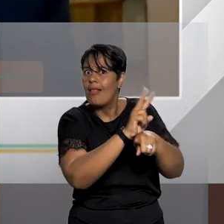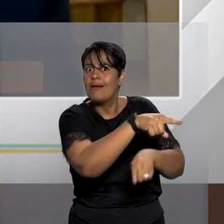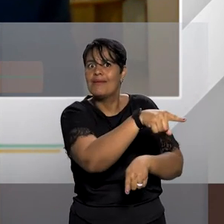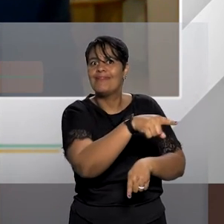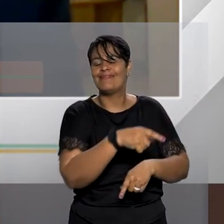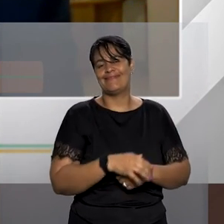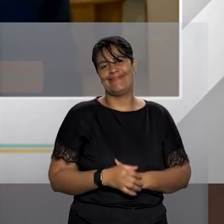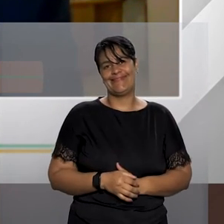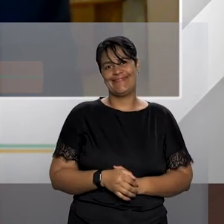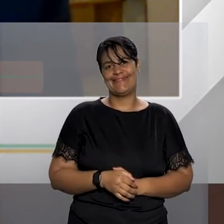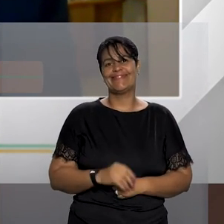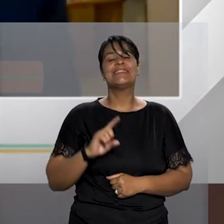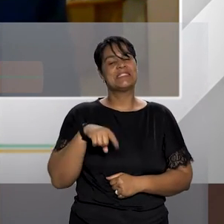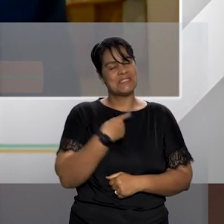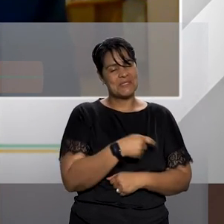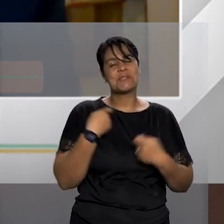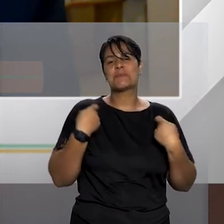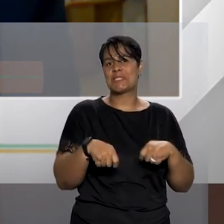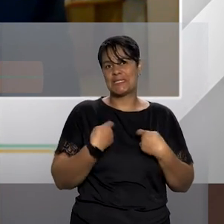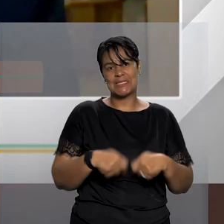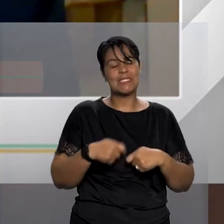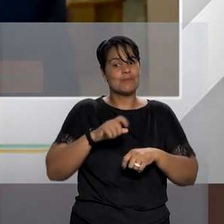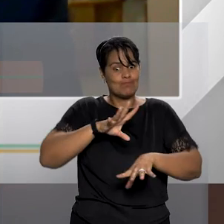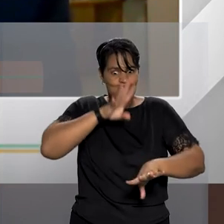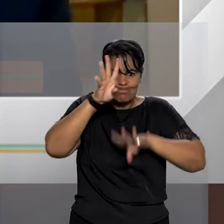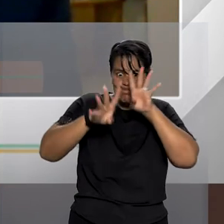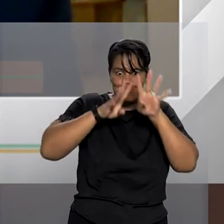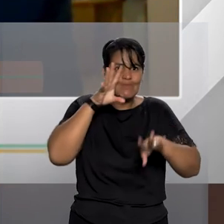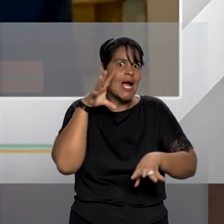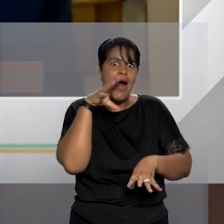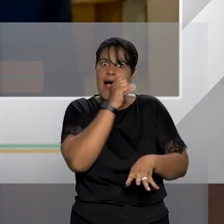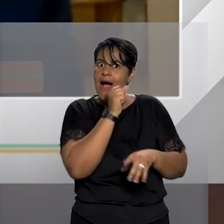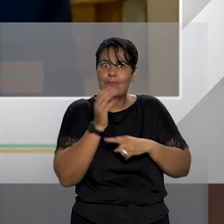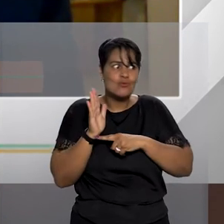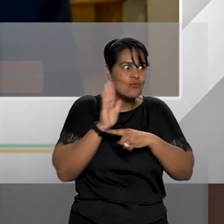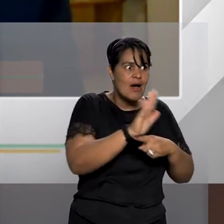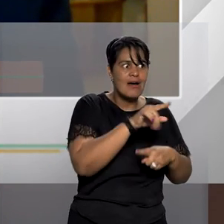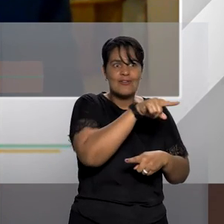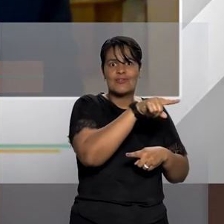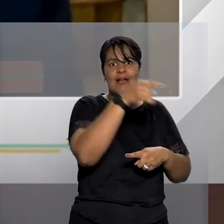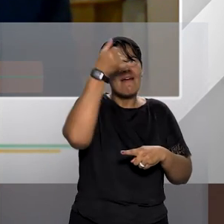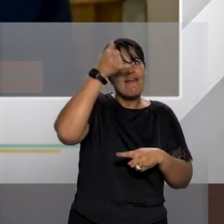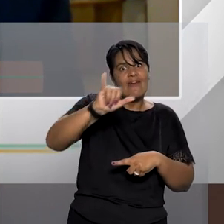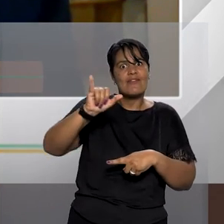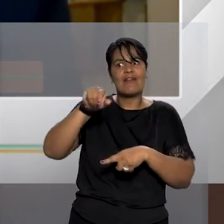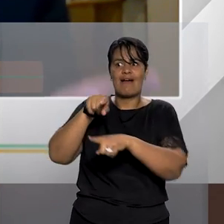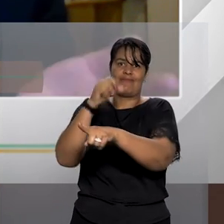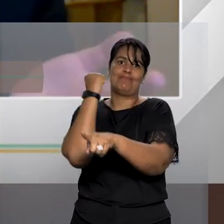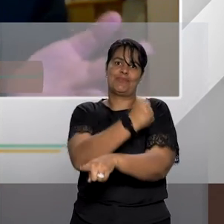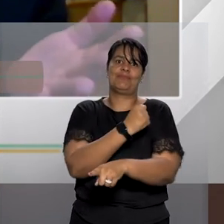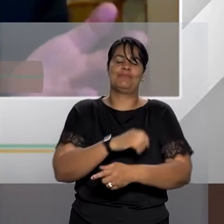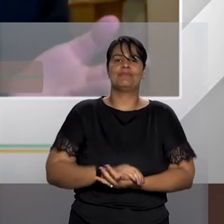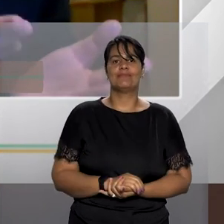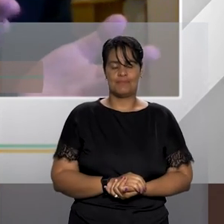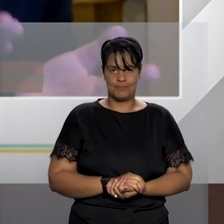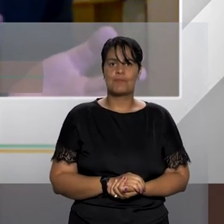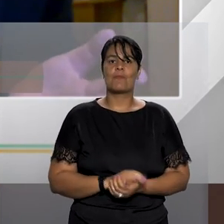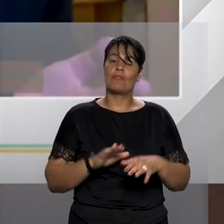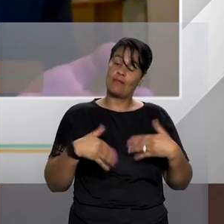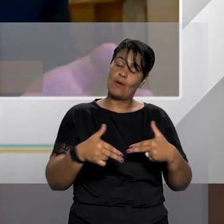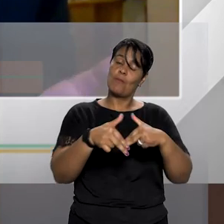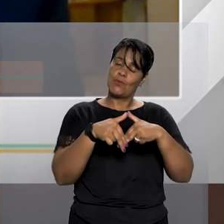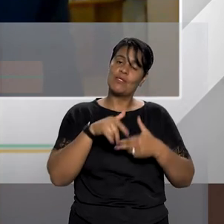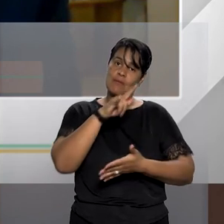precisamos intervir agora para evitar que esse caso venha a escalar para o feminicídio e por isso as medidas